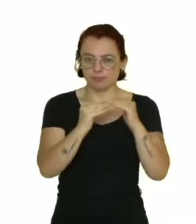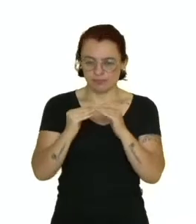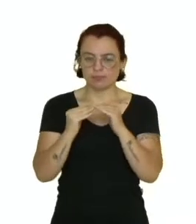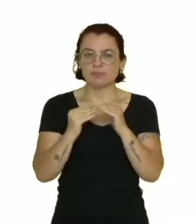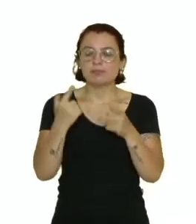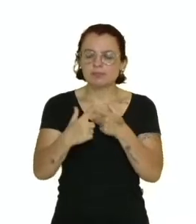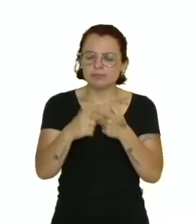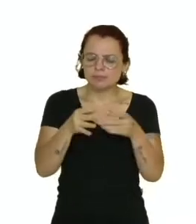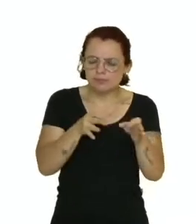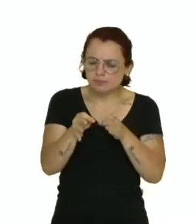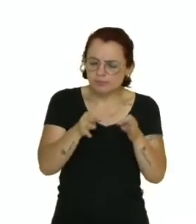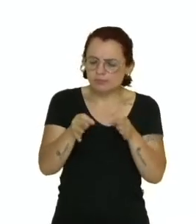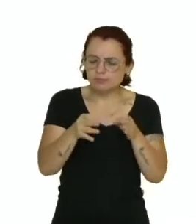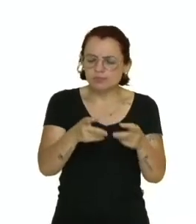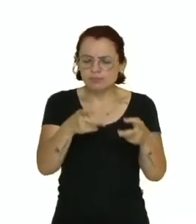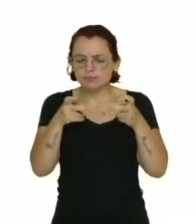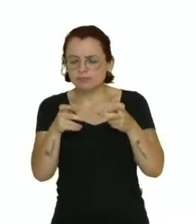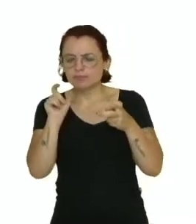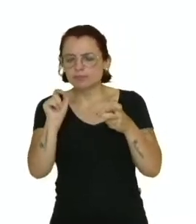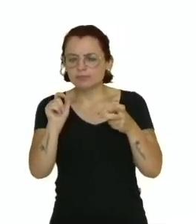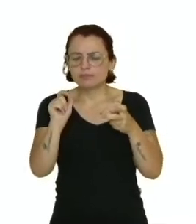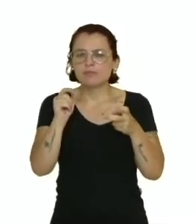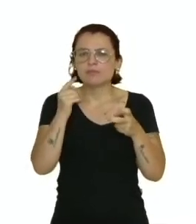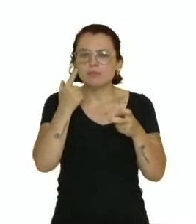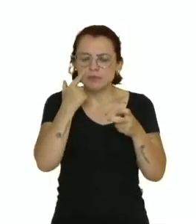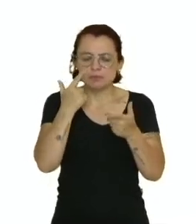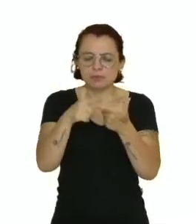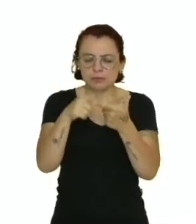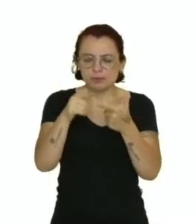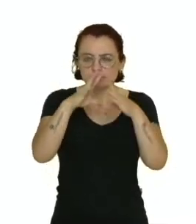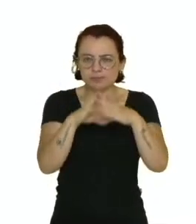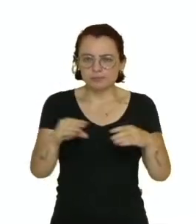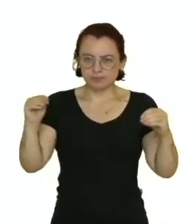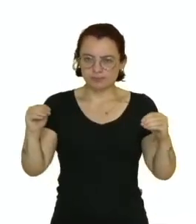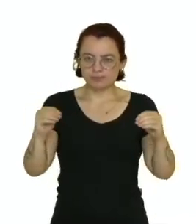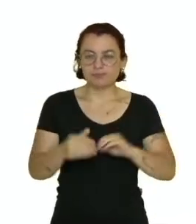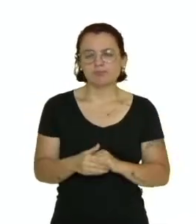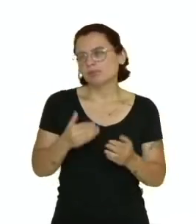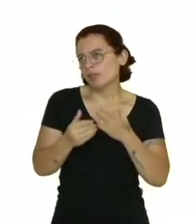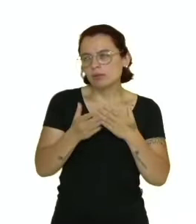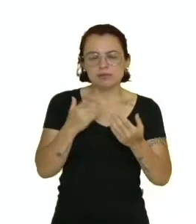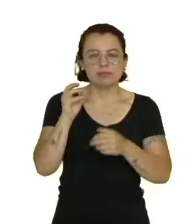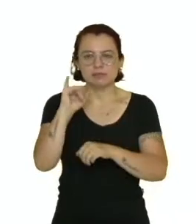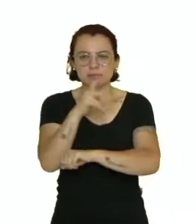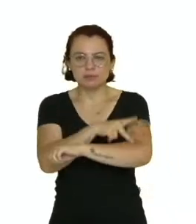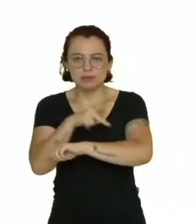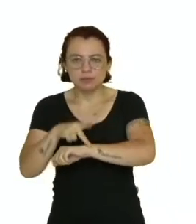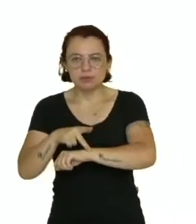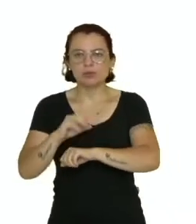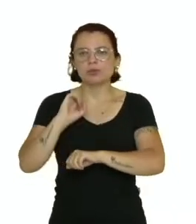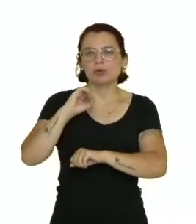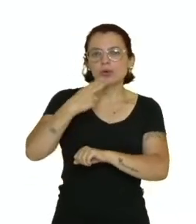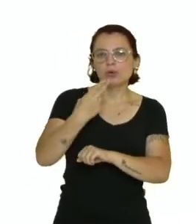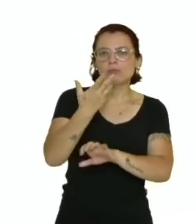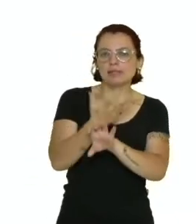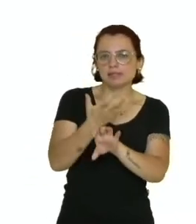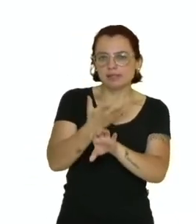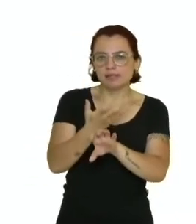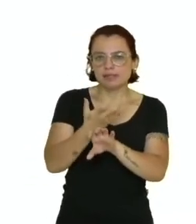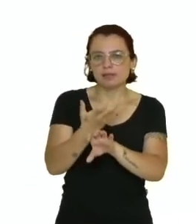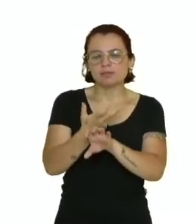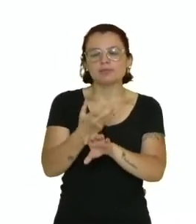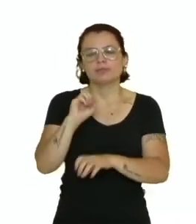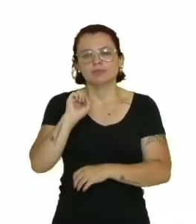para identificar e solucionar fragilidades da escola. Sejam elas questões pedagógicas, sejam elas questões disciplinares,